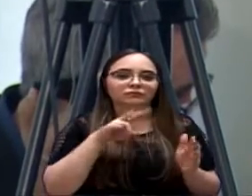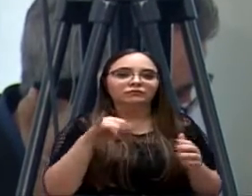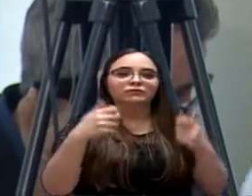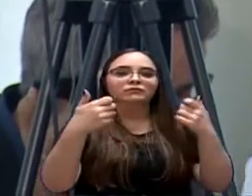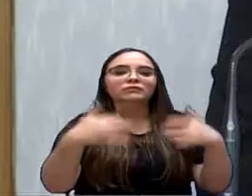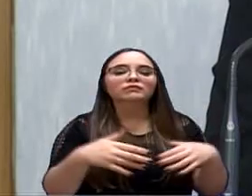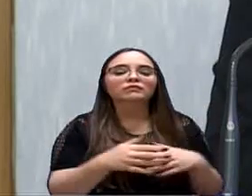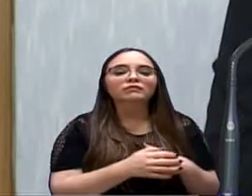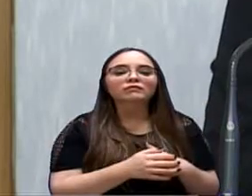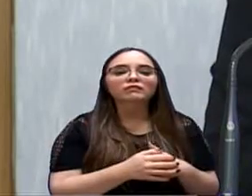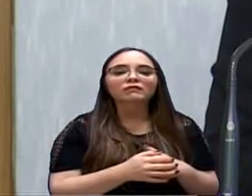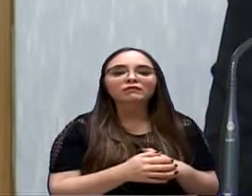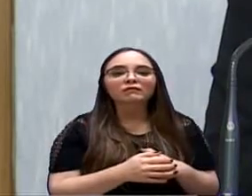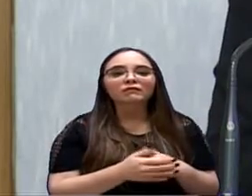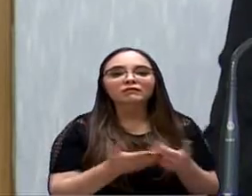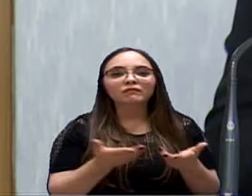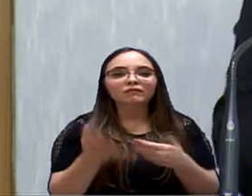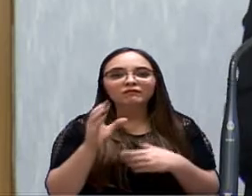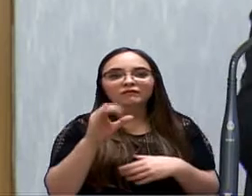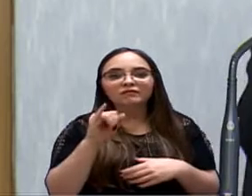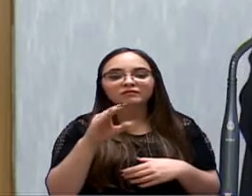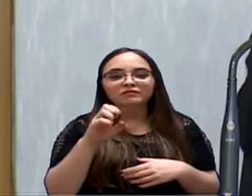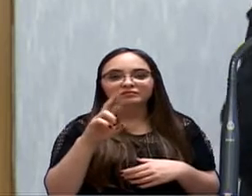Ok. Ok. Cícero, pois não.